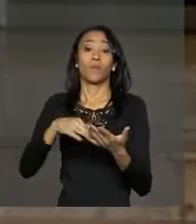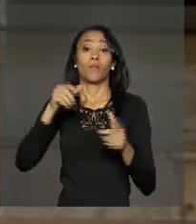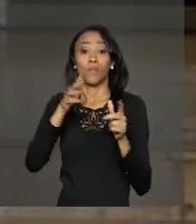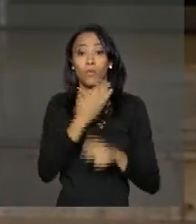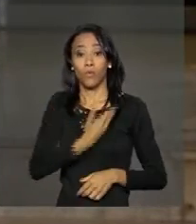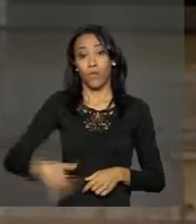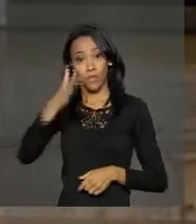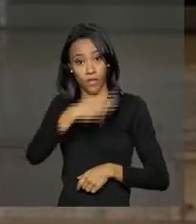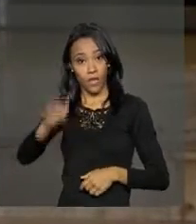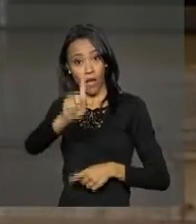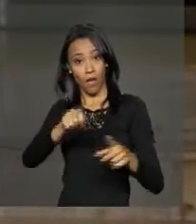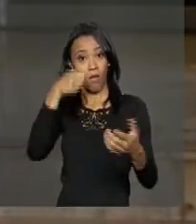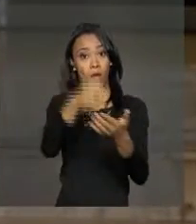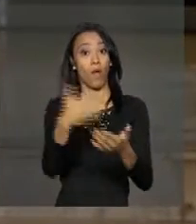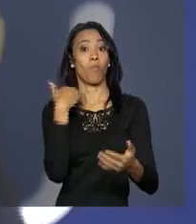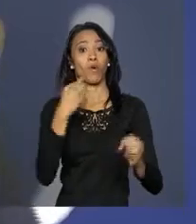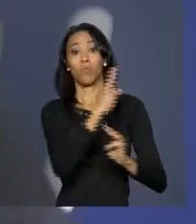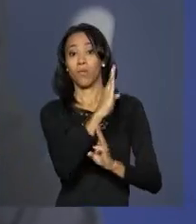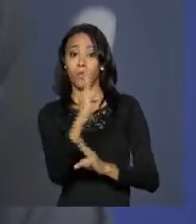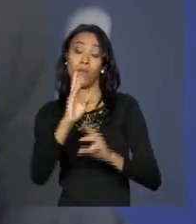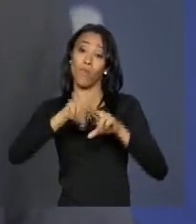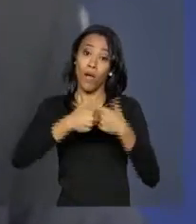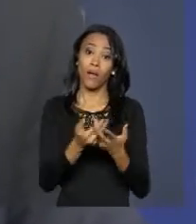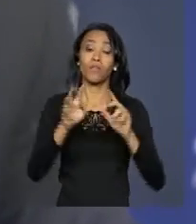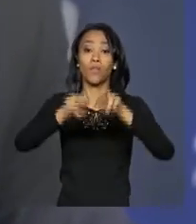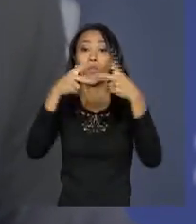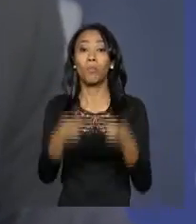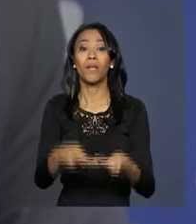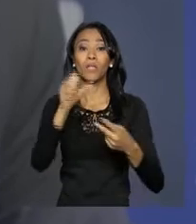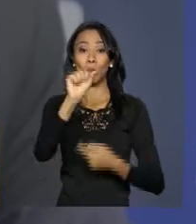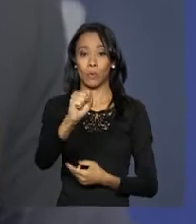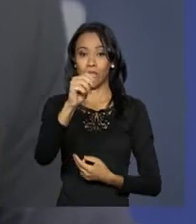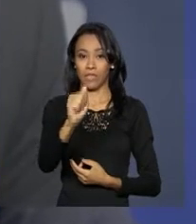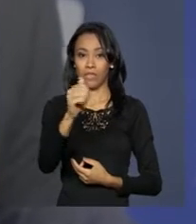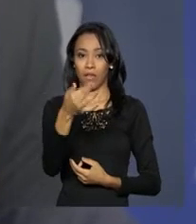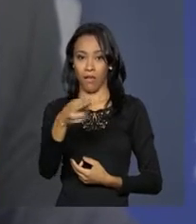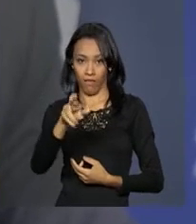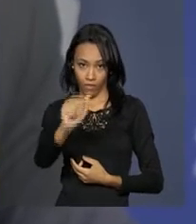em relação ao plano Safra de 2015. O processo de impeachment é jurídico-político.